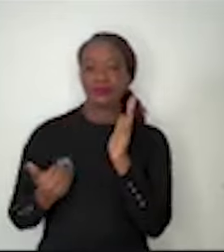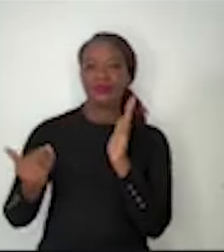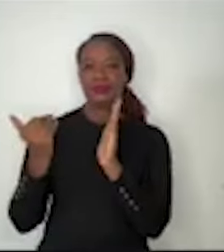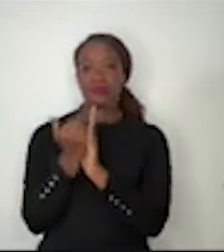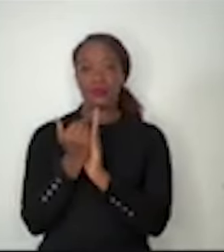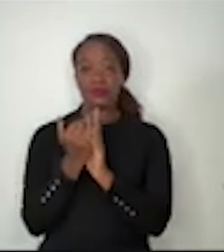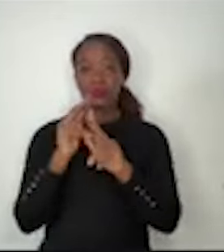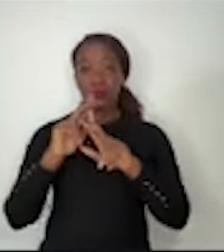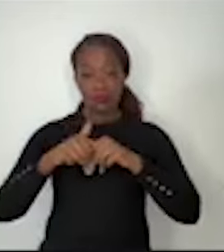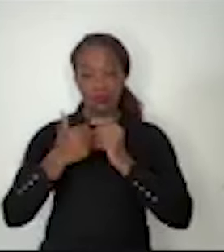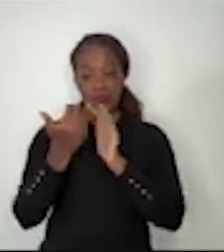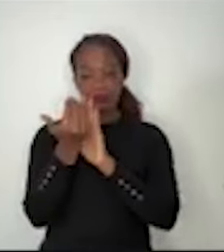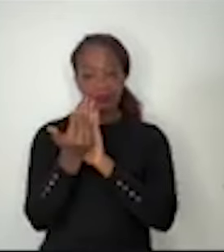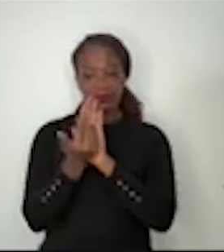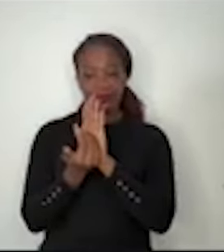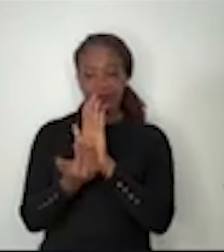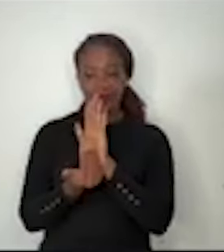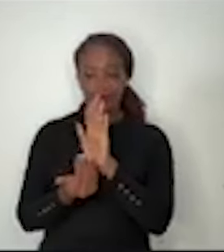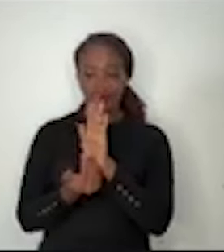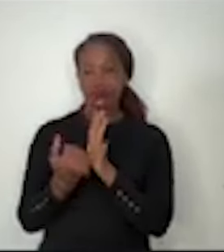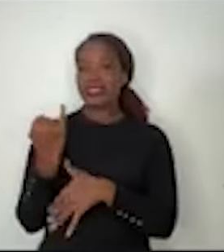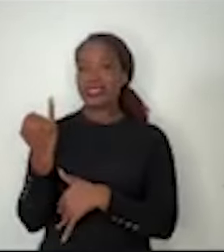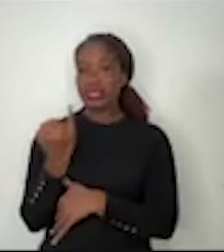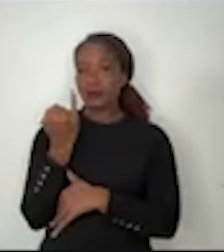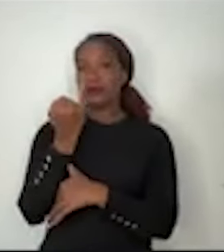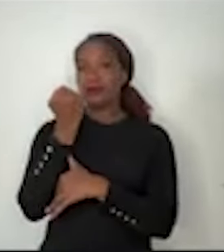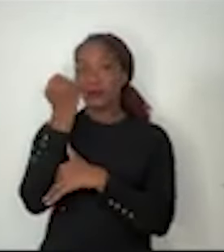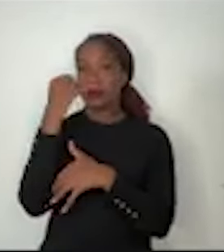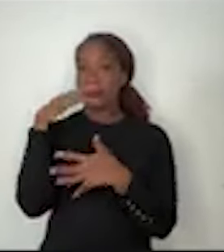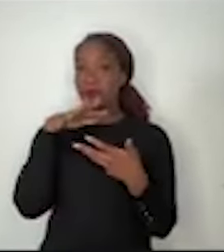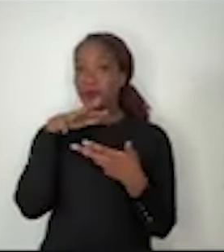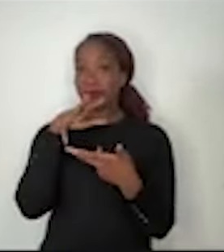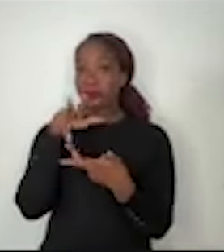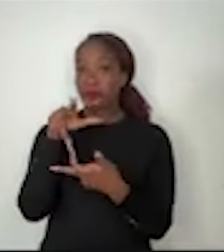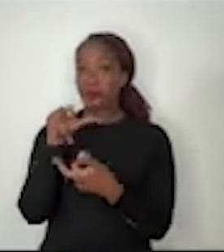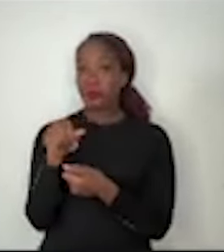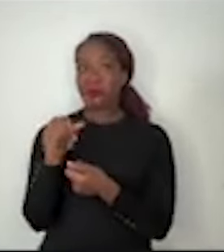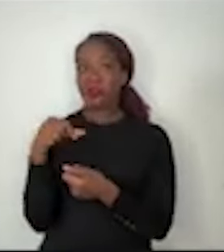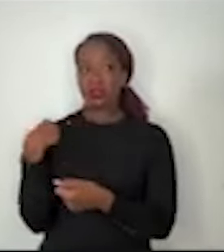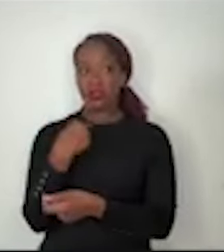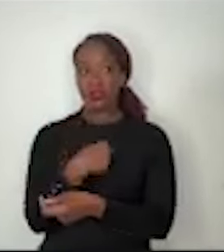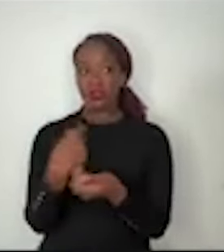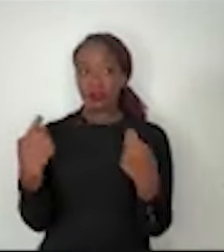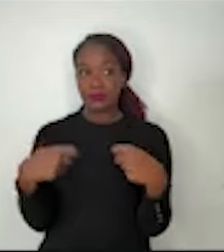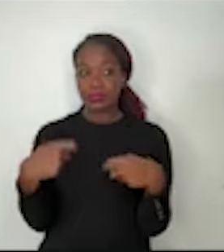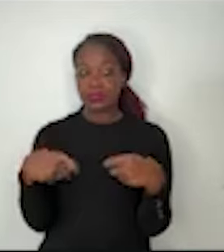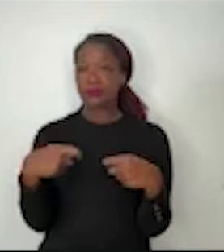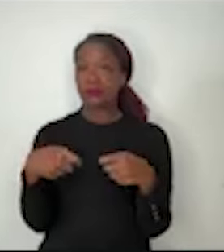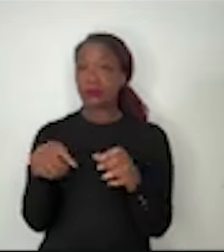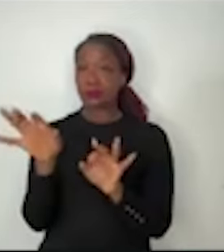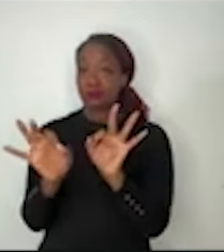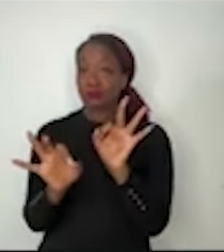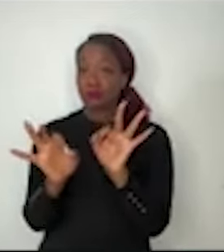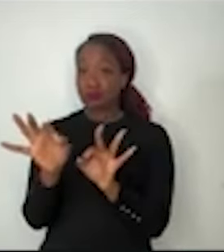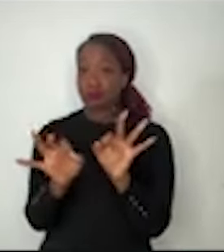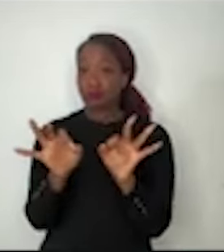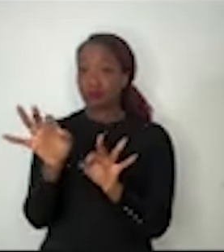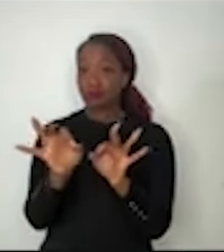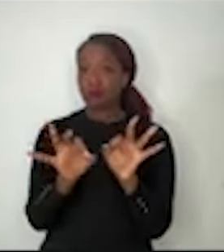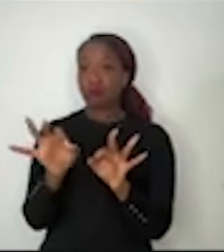agenda extremamente importante nesse mundo, em que nós precisamos, inclusive, regular as plataformas